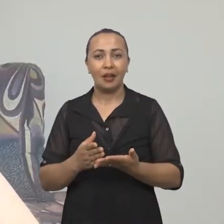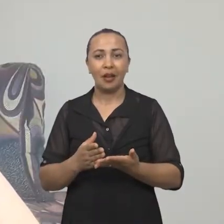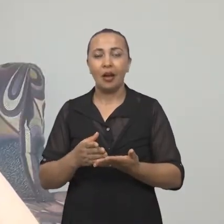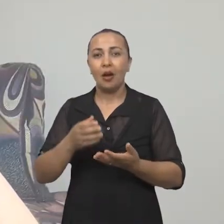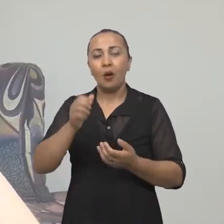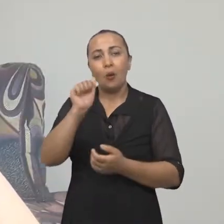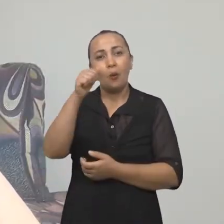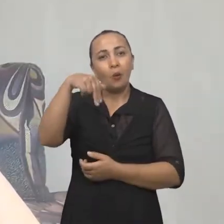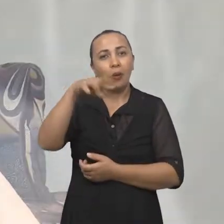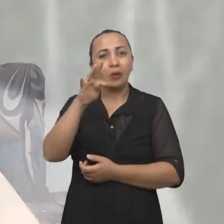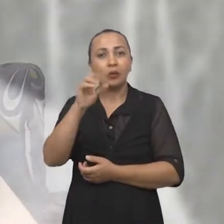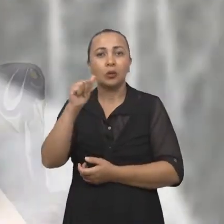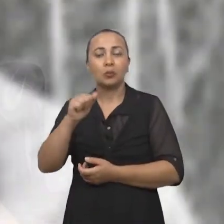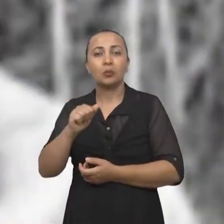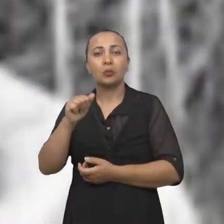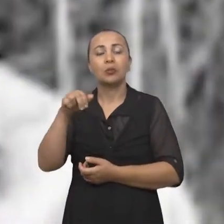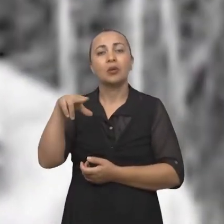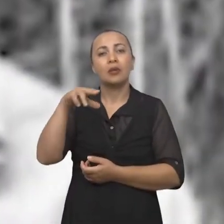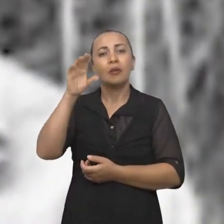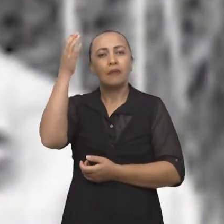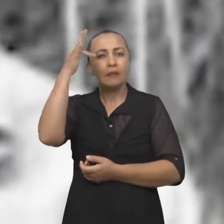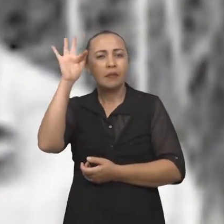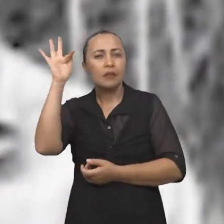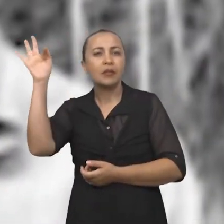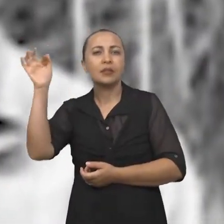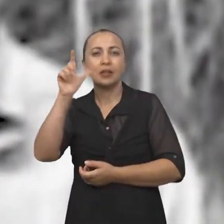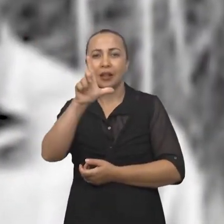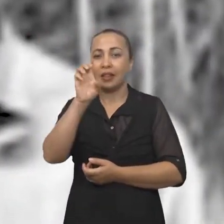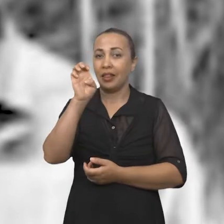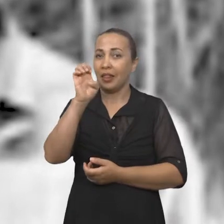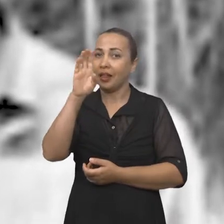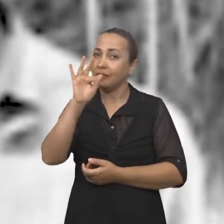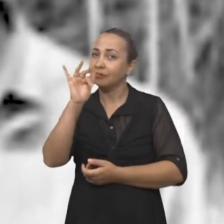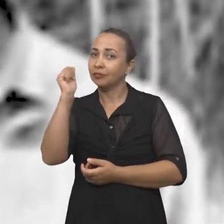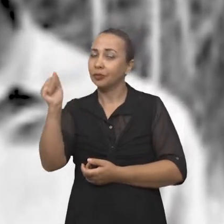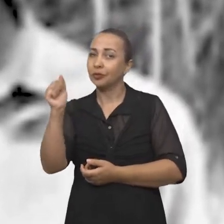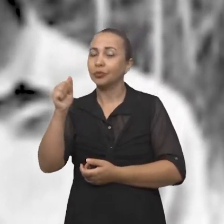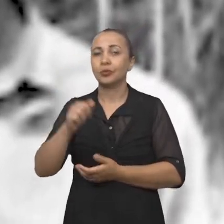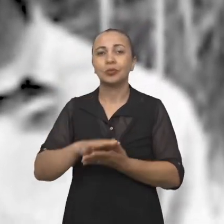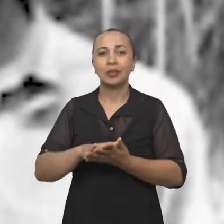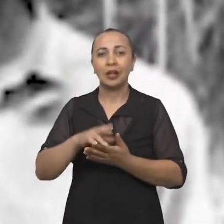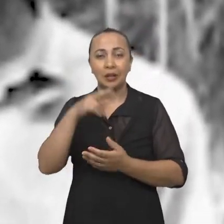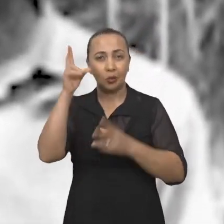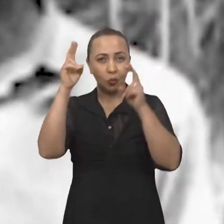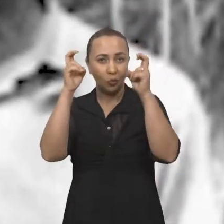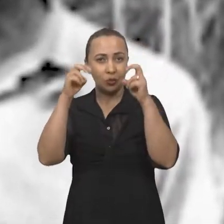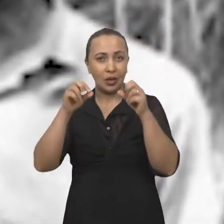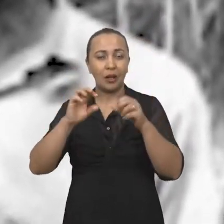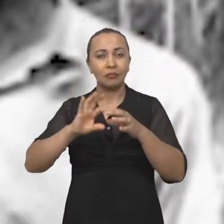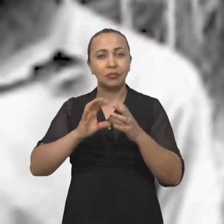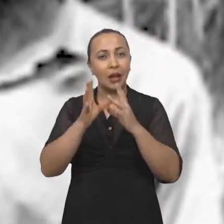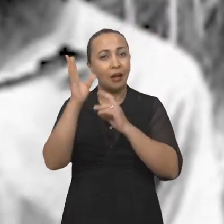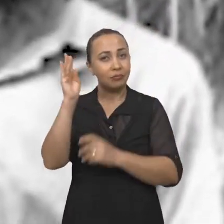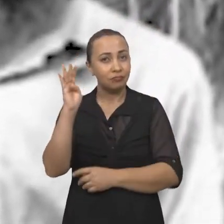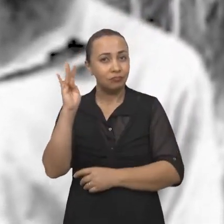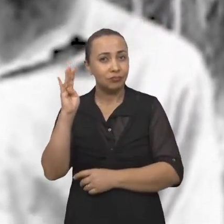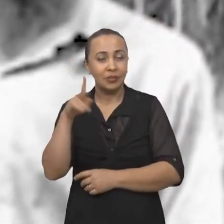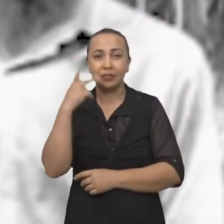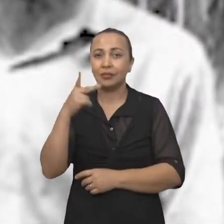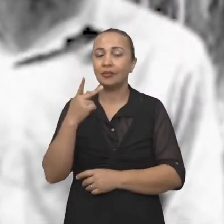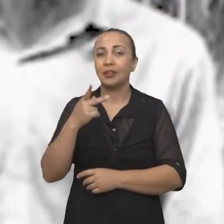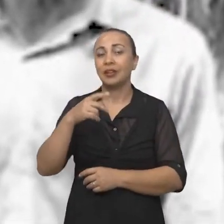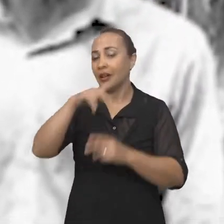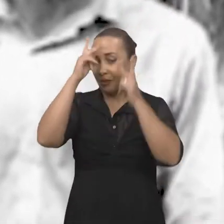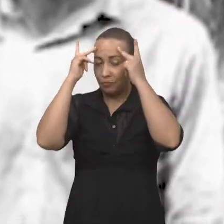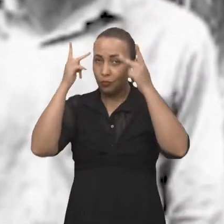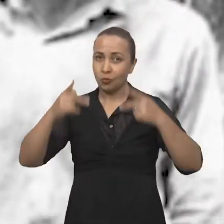O antropólogo francês Claude Lévi-Strauss, ele tem uma teoria, né? Que é chamada teoria da aliança, que vai dizer que